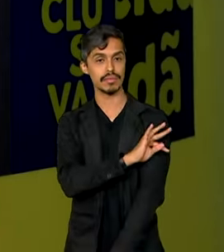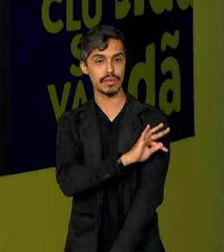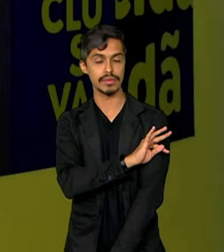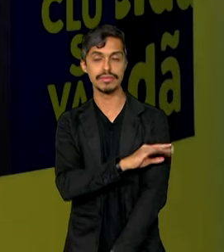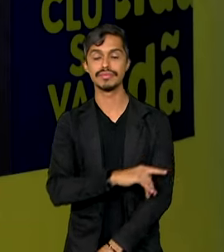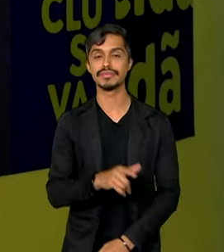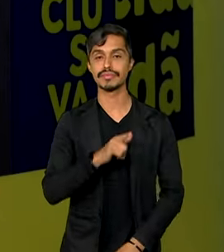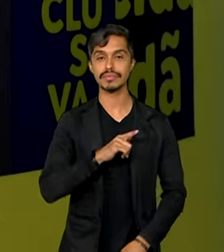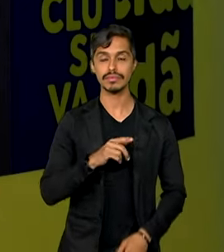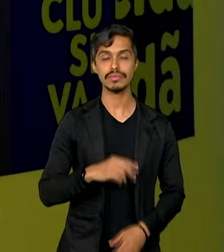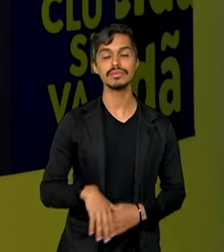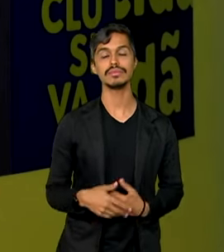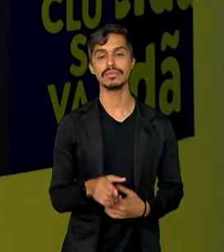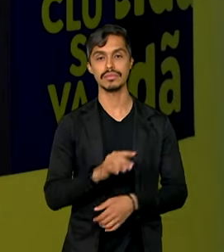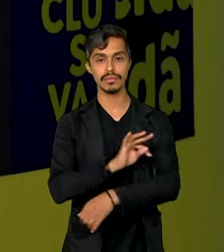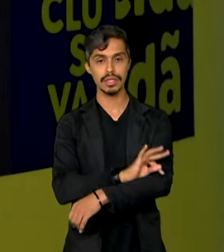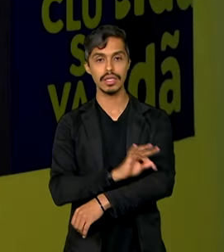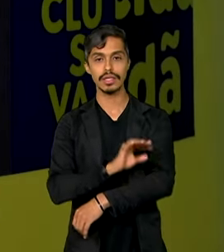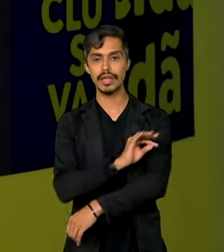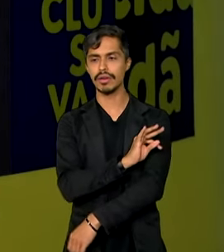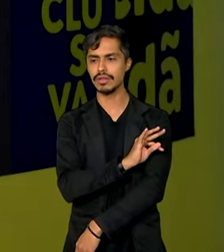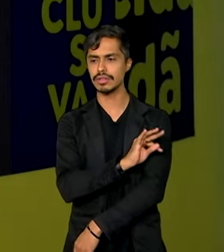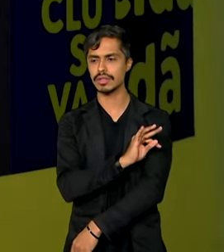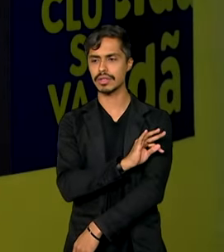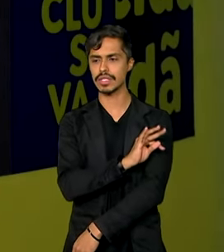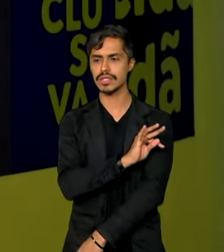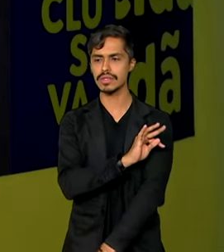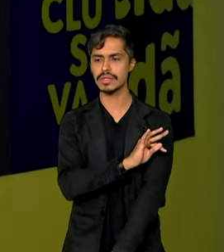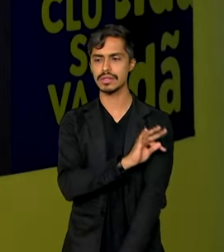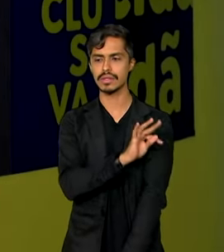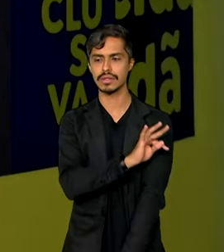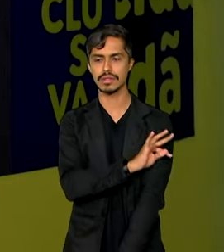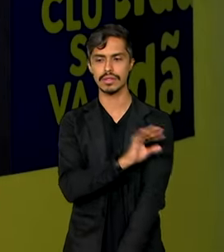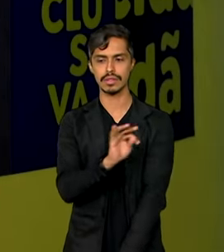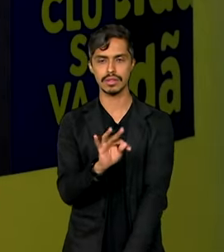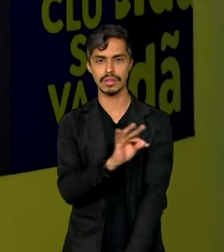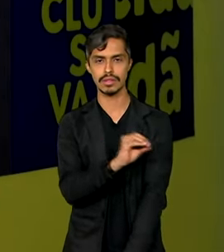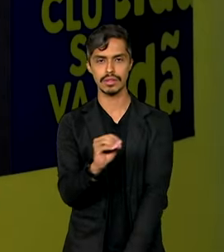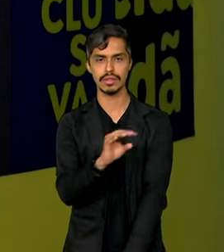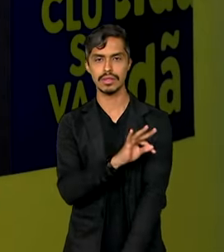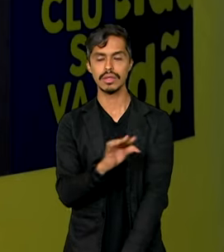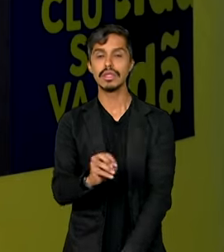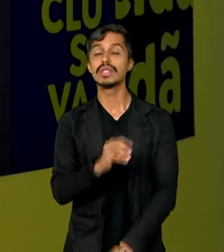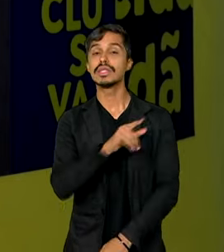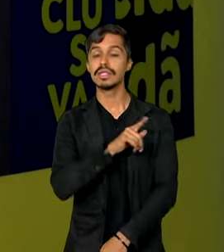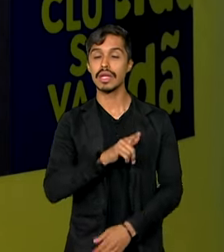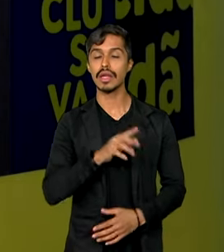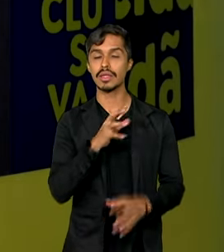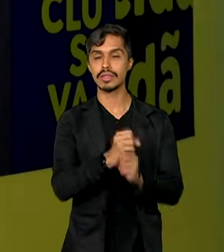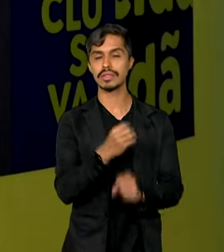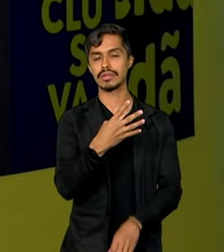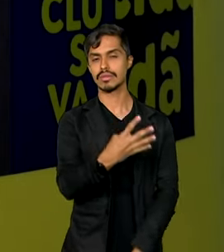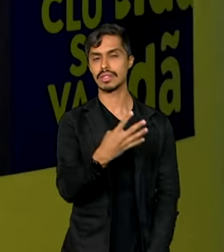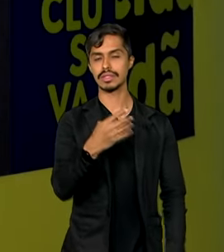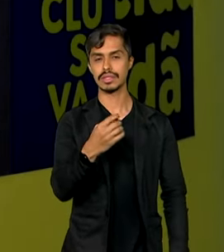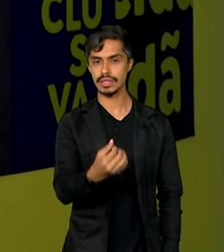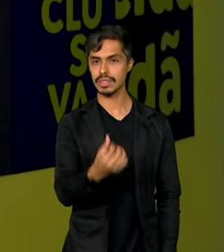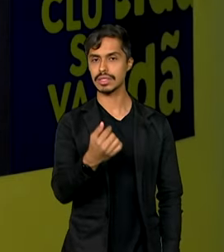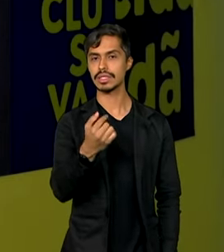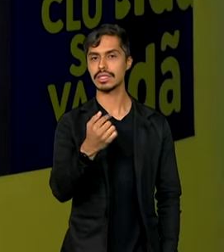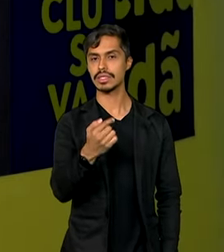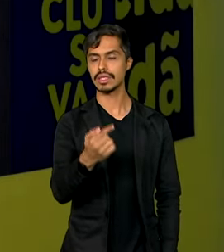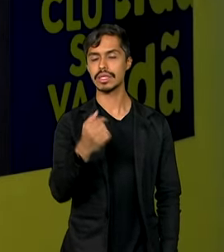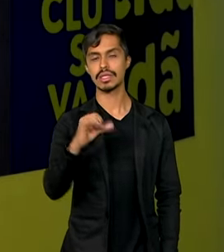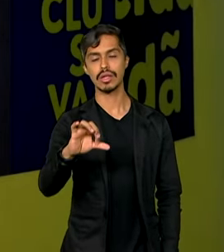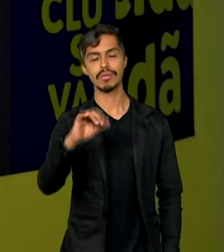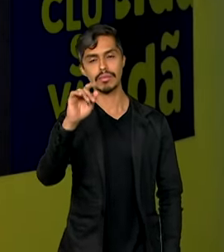maior percentual de mulheres beneficiadas. 73,7% de um total de 479